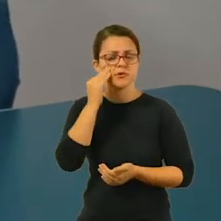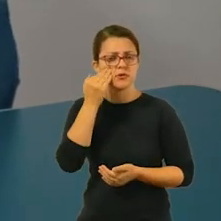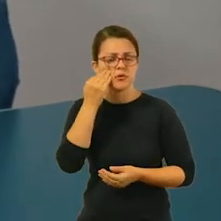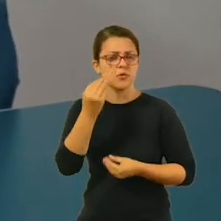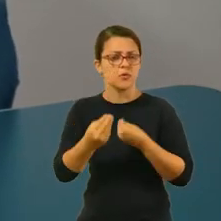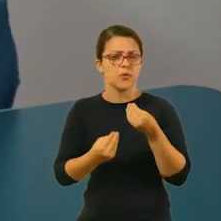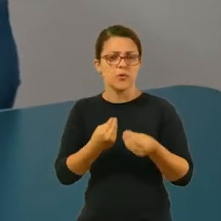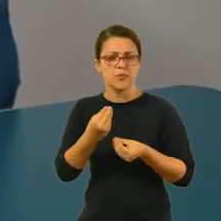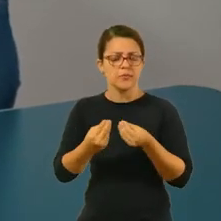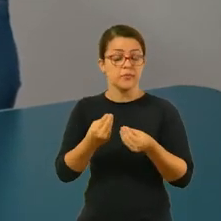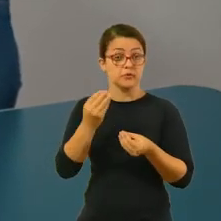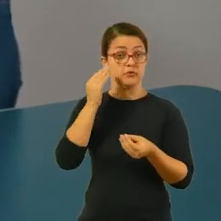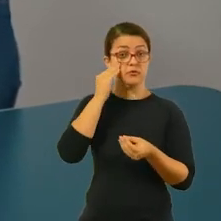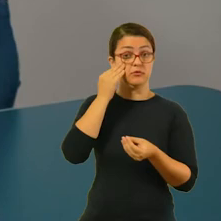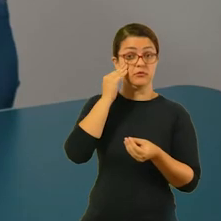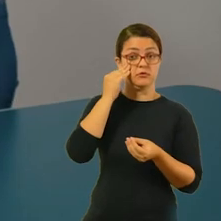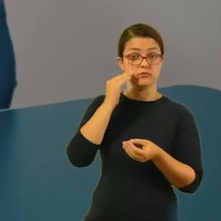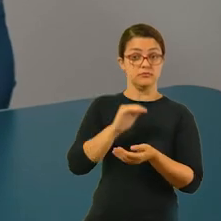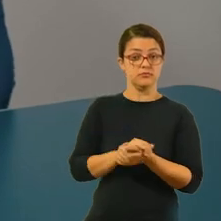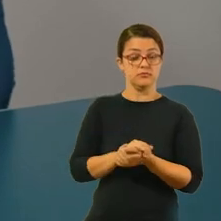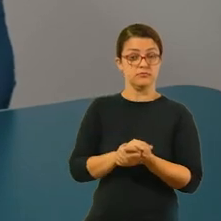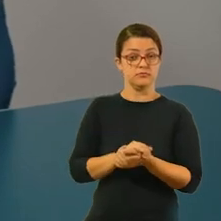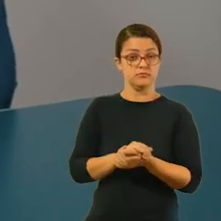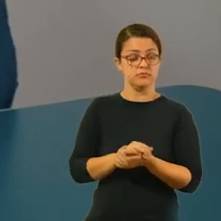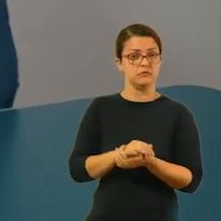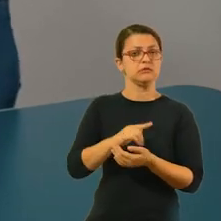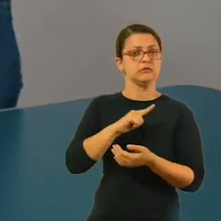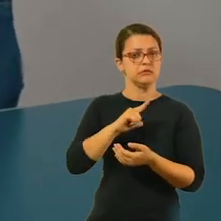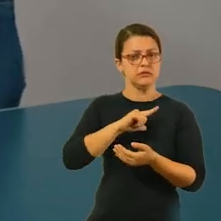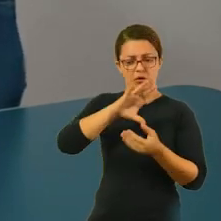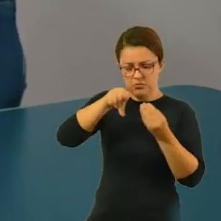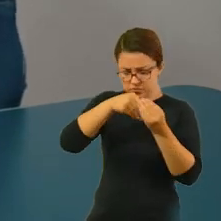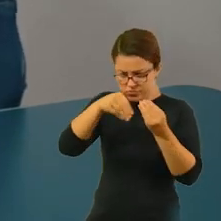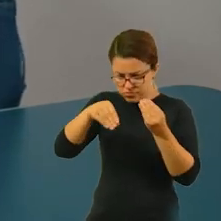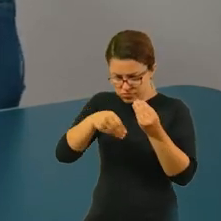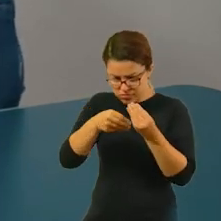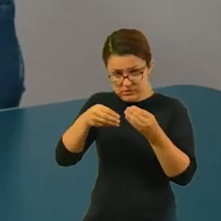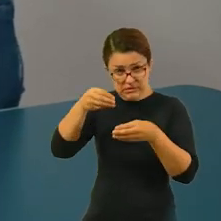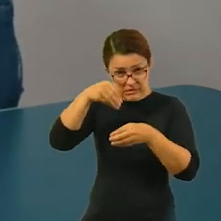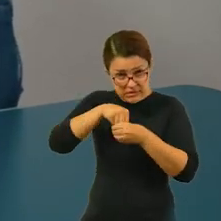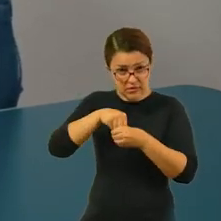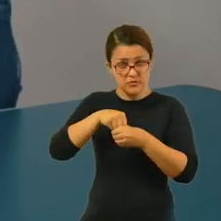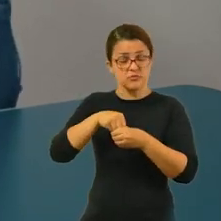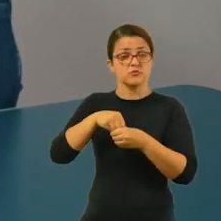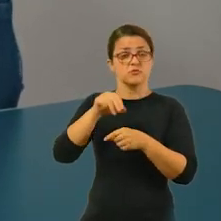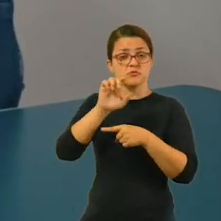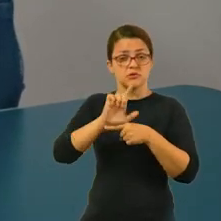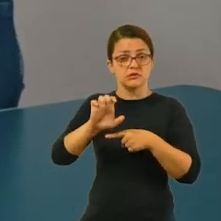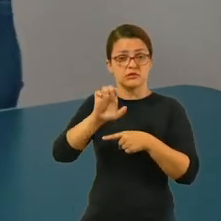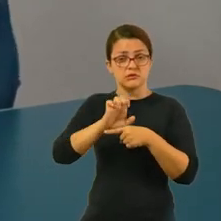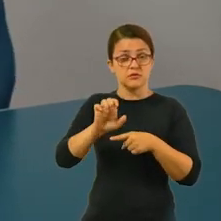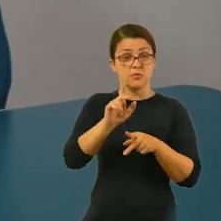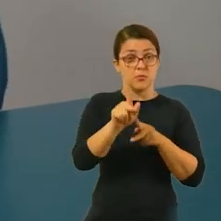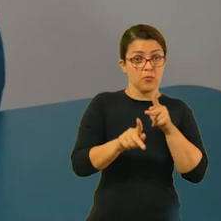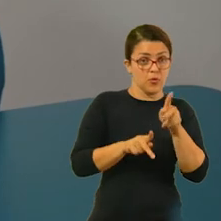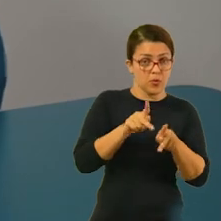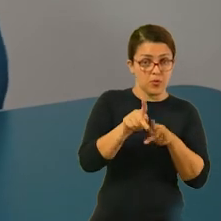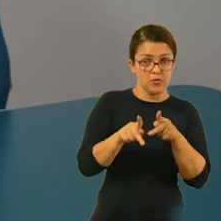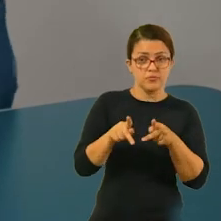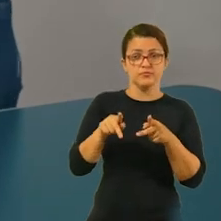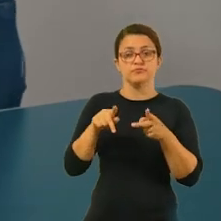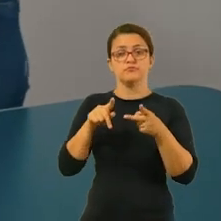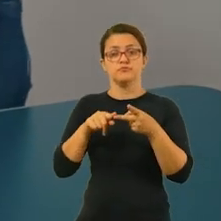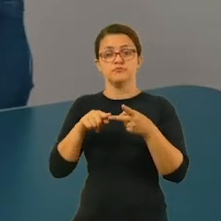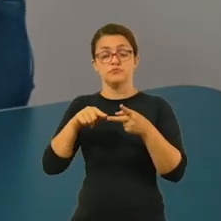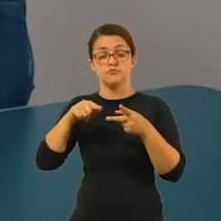a gente precisa compreender os elementos que constituem o Estado. Que elementos são esses? São o